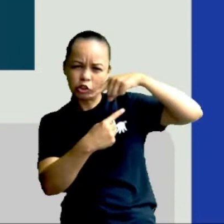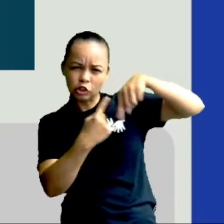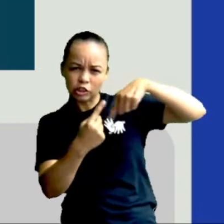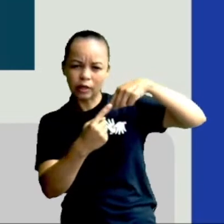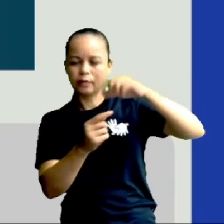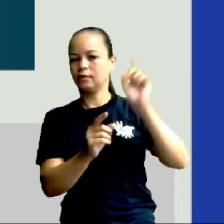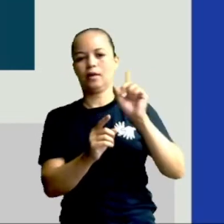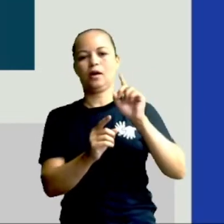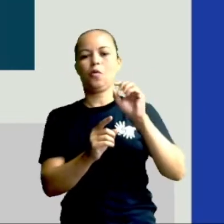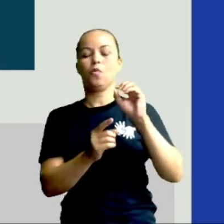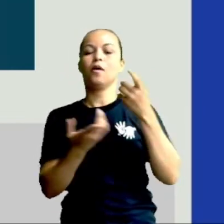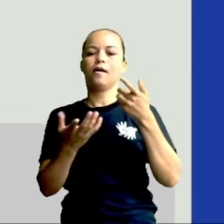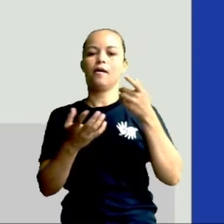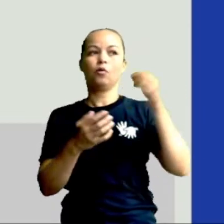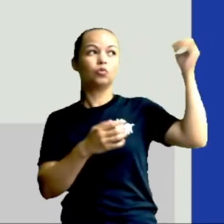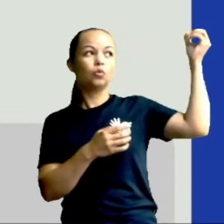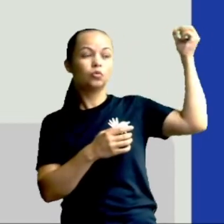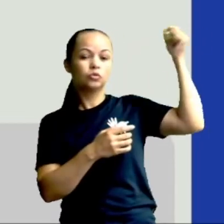ele fica lá paradinho, tá?